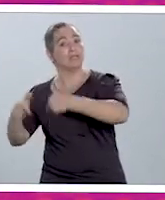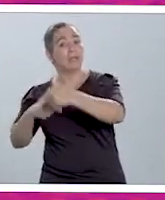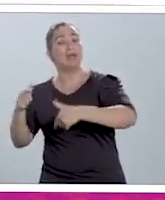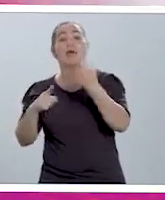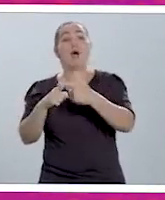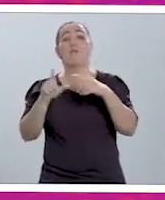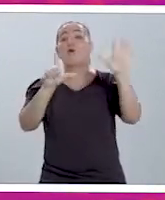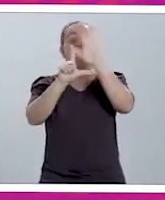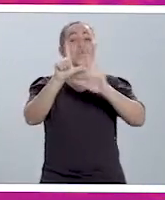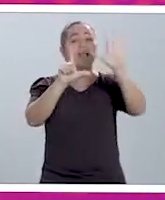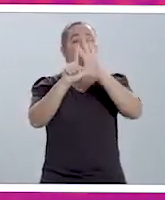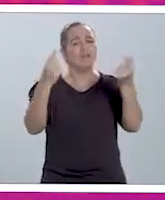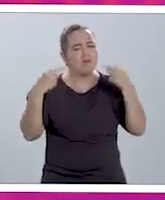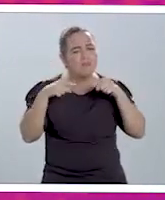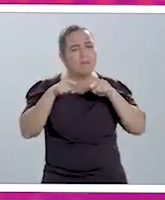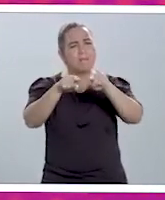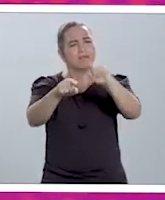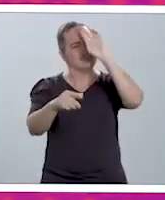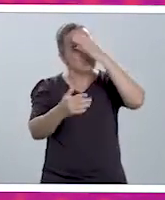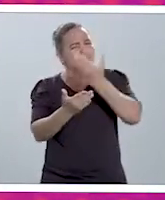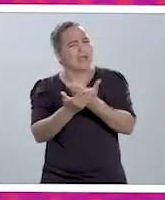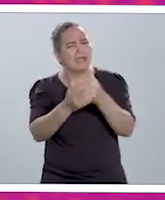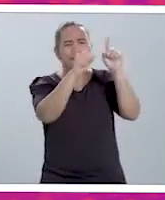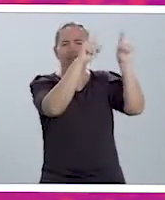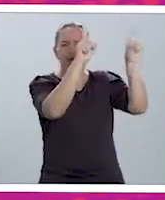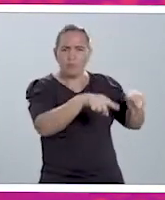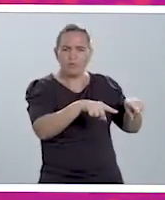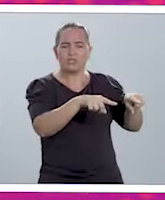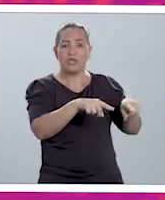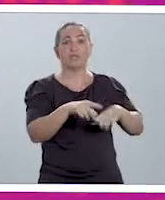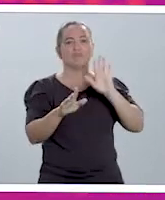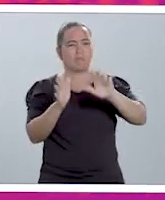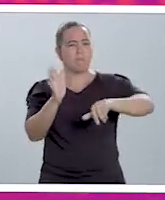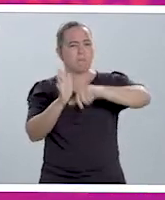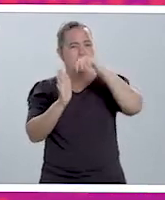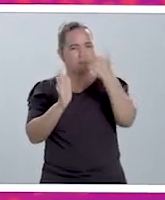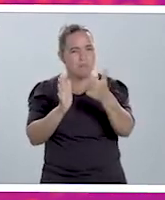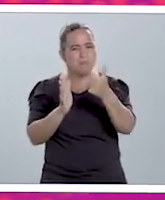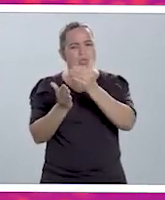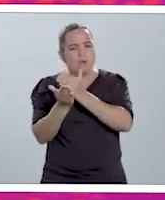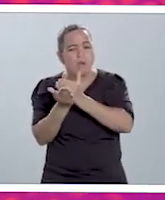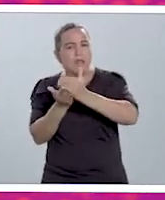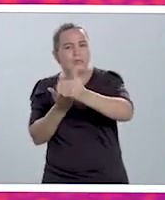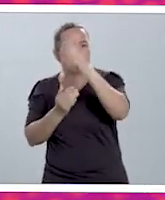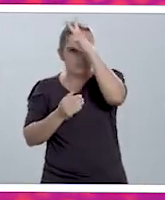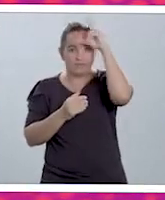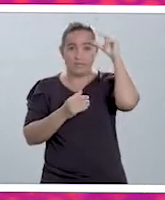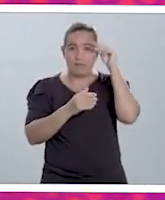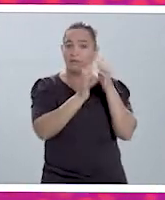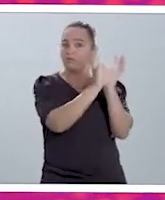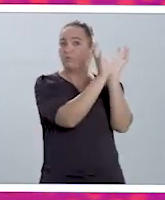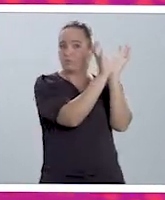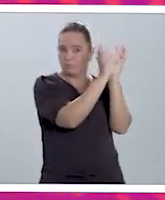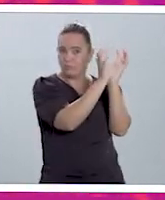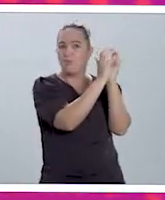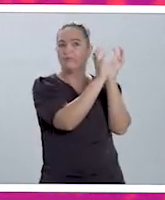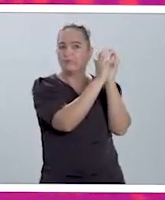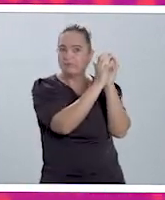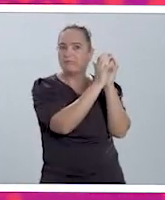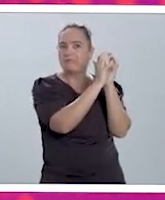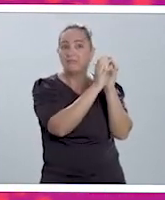acreditaram no projeto. Eu queria destacar primeiro a iniciativa da Prefeitura do Recife e a coragem